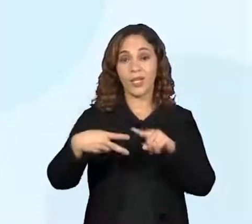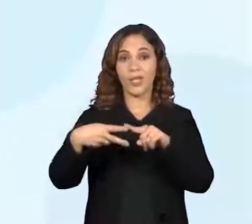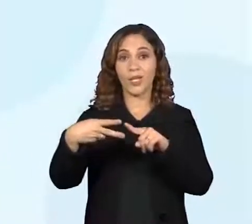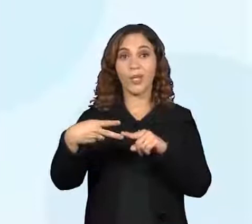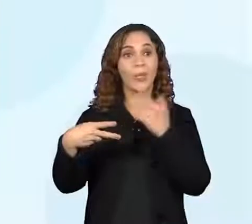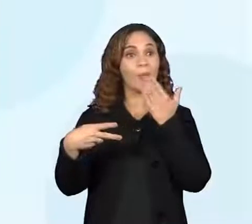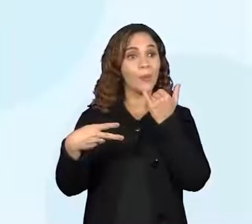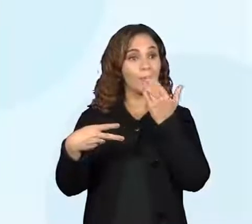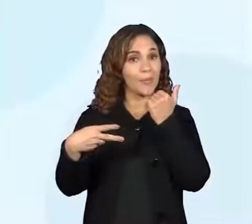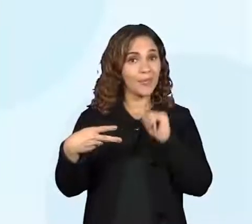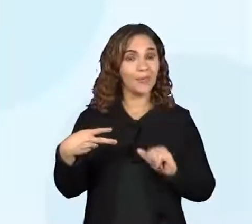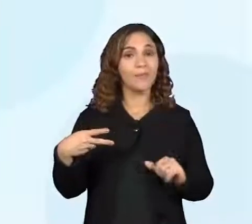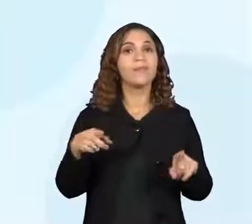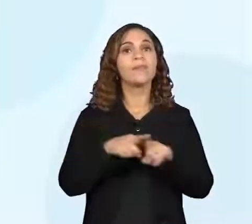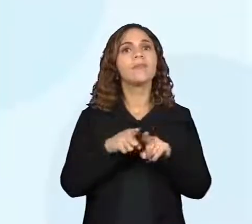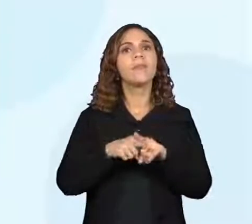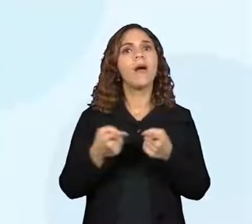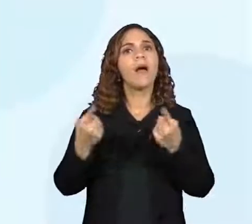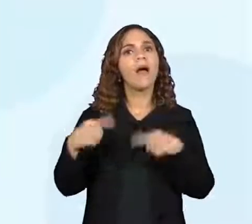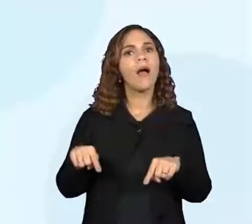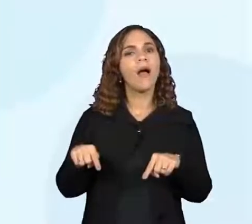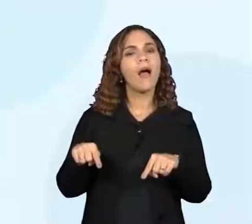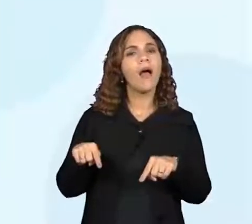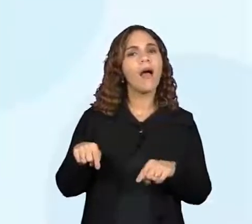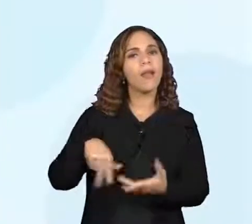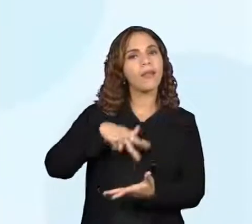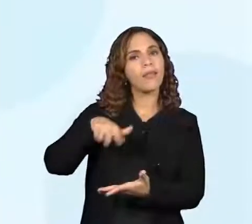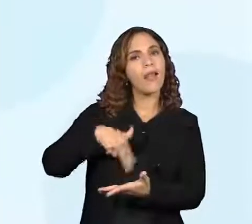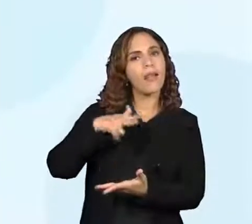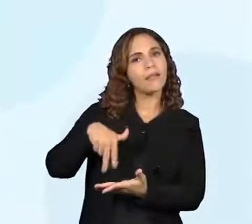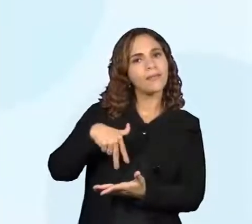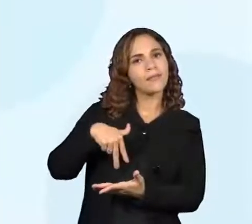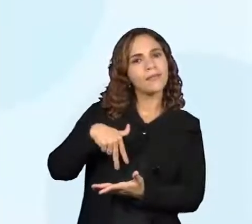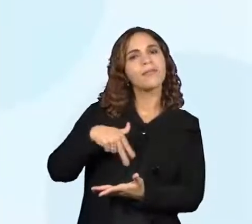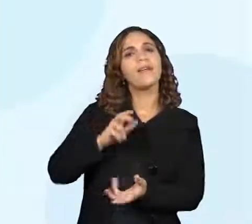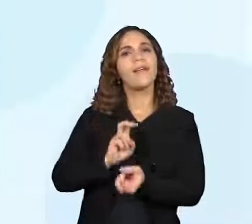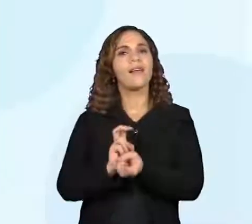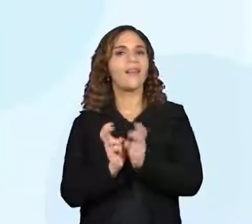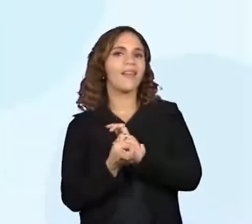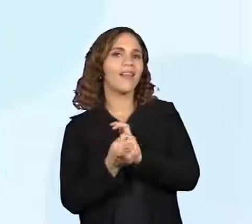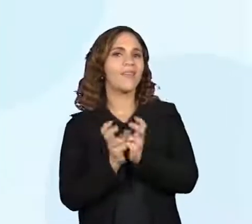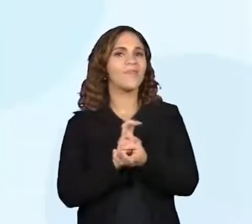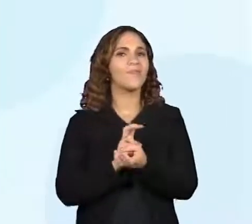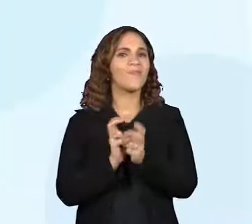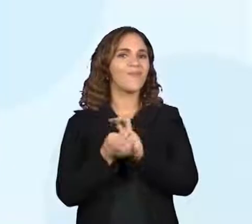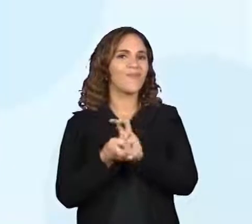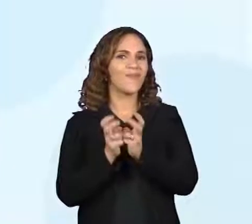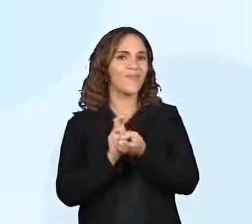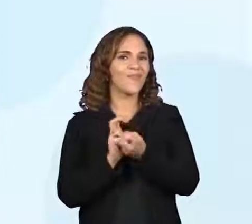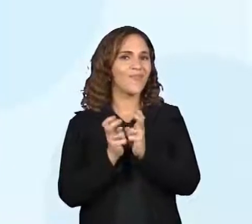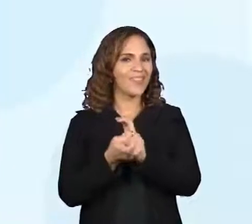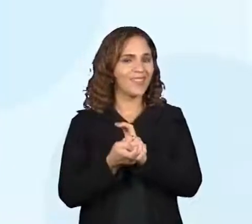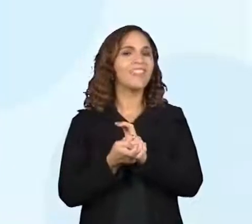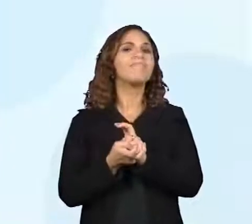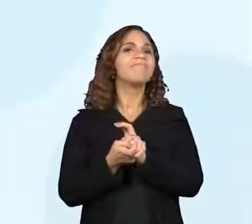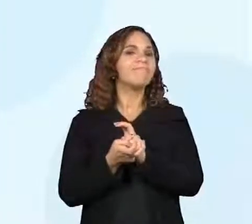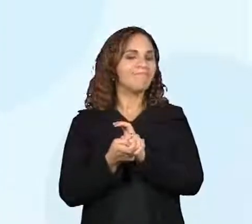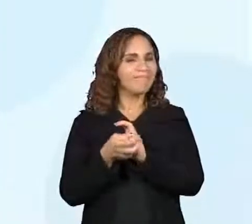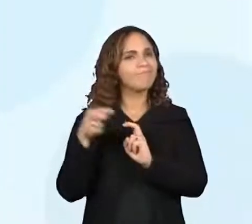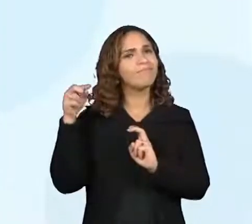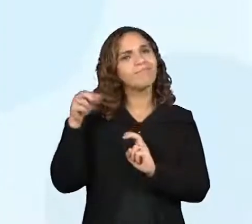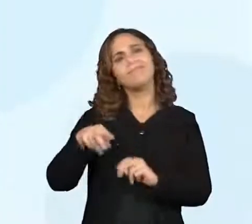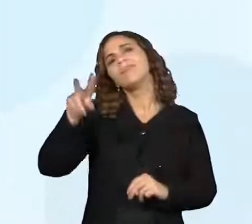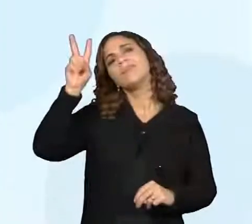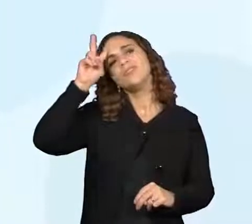E uma dança, uma dança que é um pouco meio luta, a capoeira tão rica e que traz aí tanta